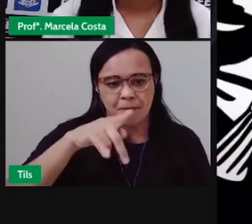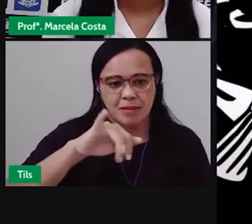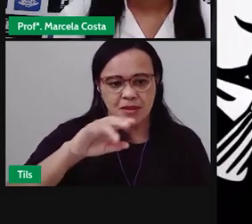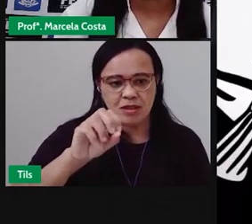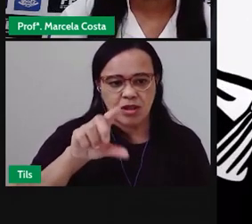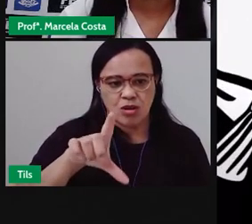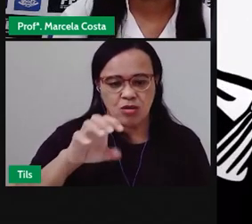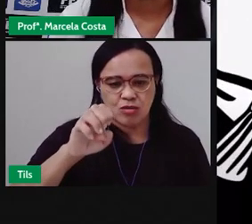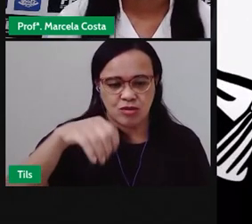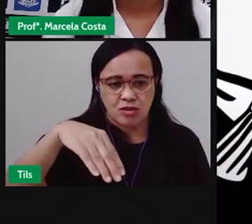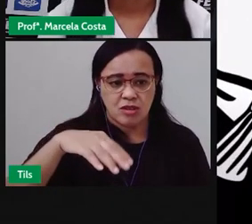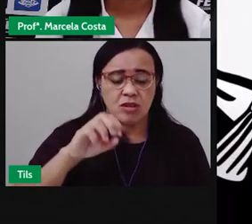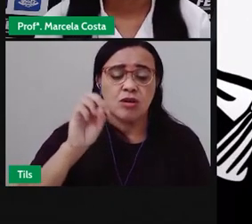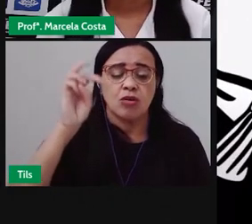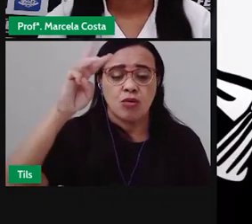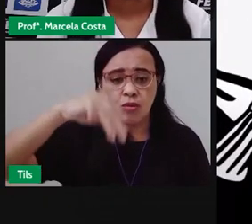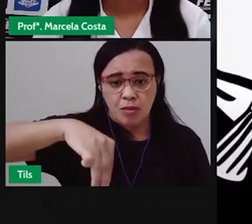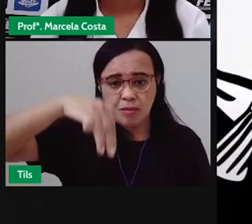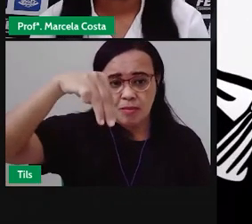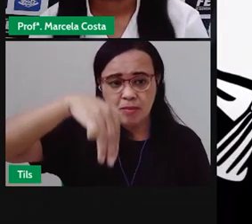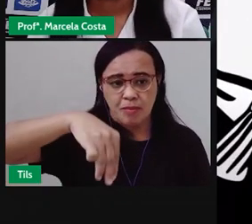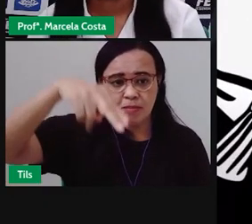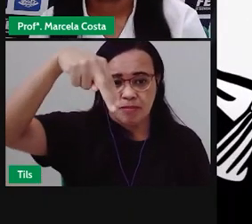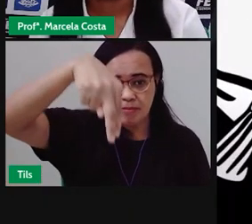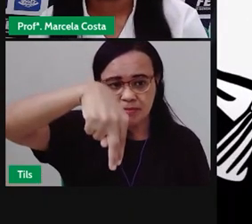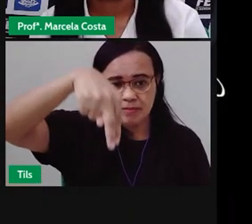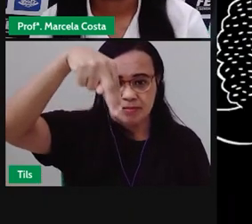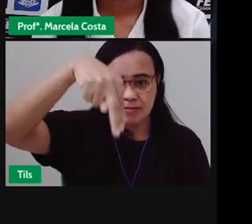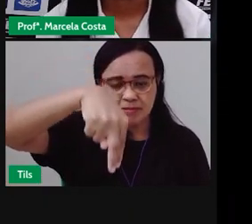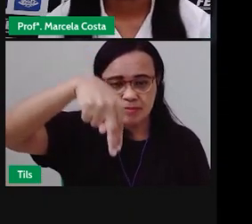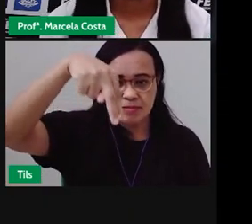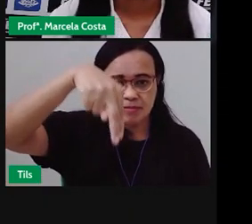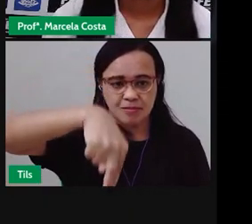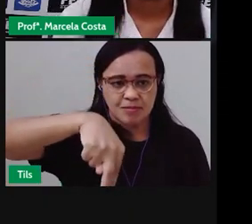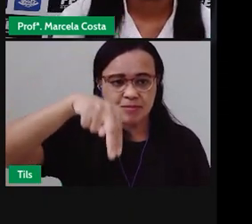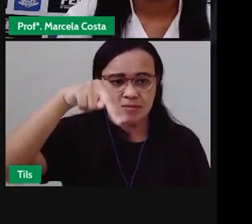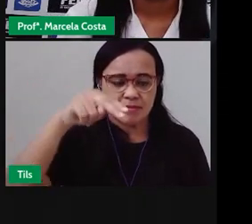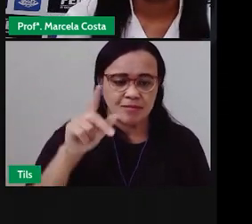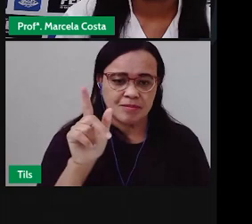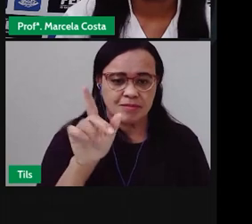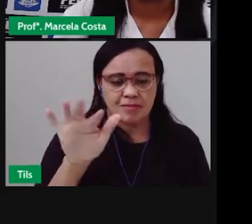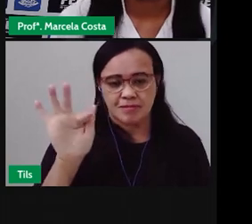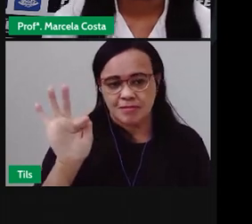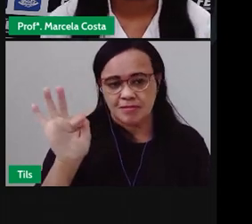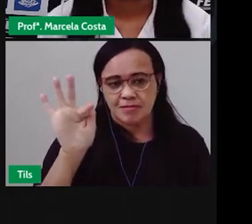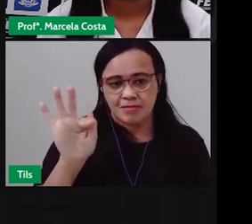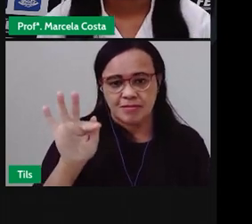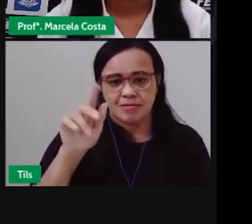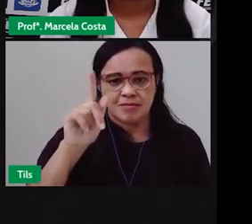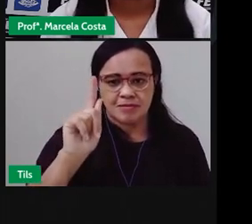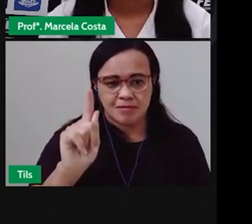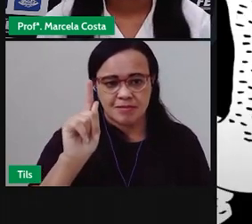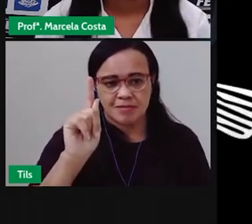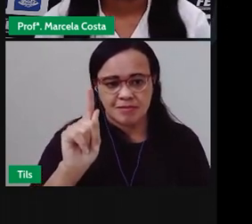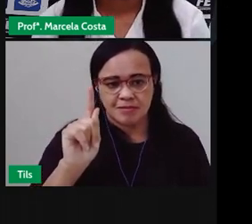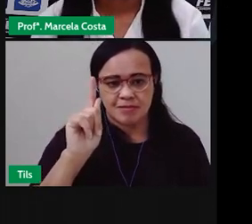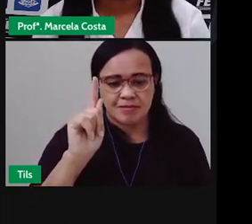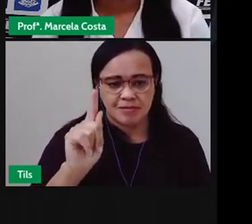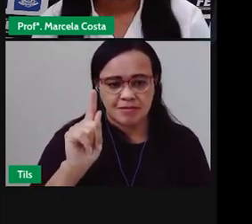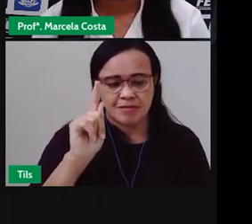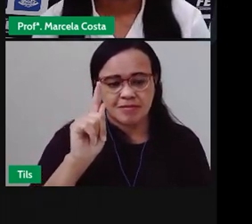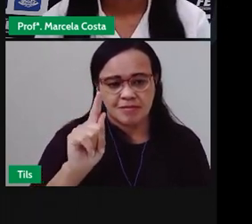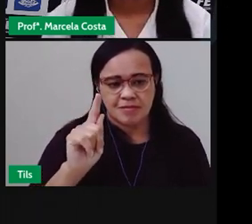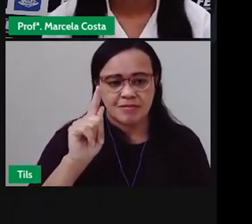M é M, o M é M, o F é P, o G, chama-se Gê.